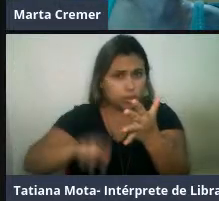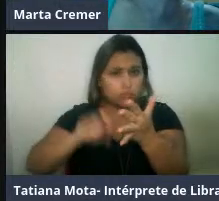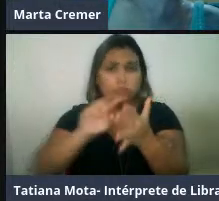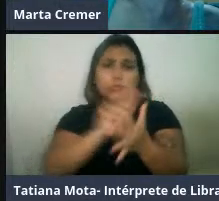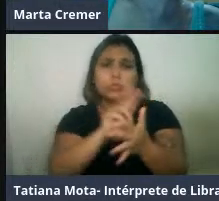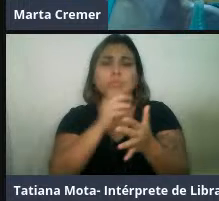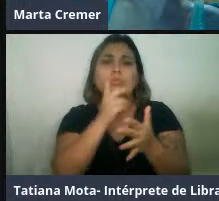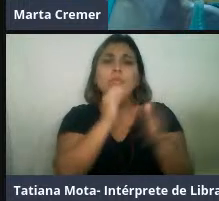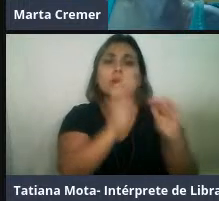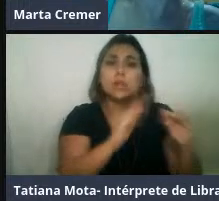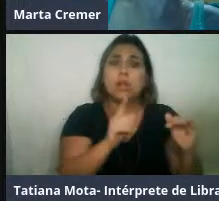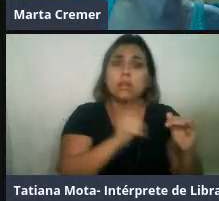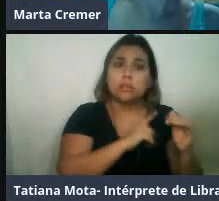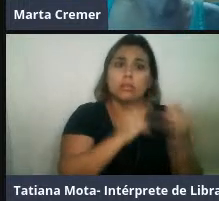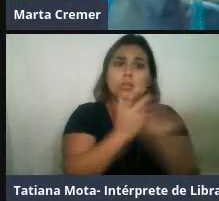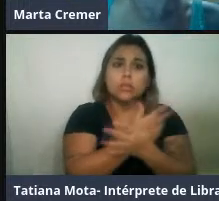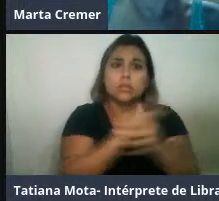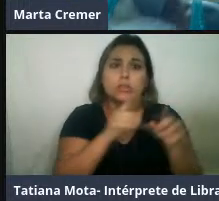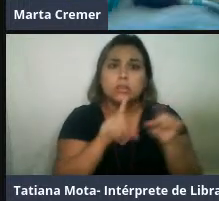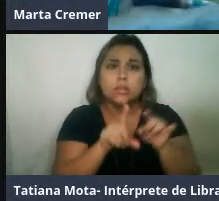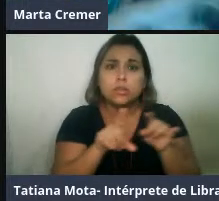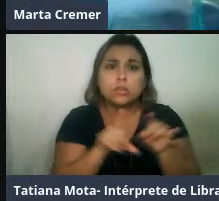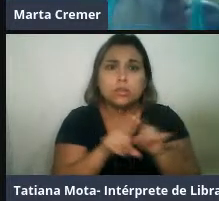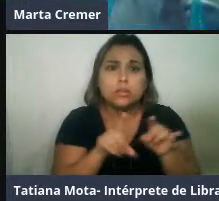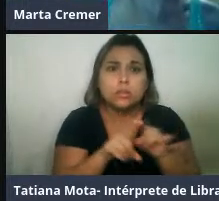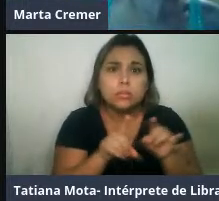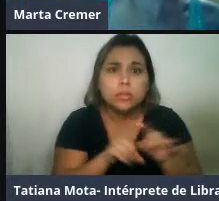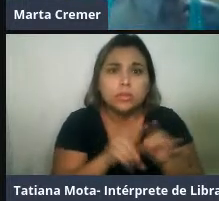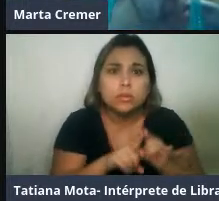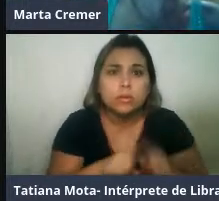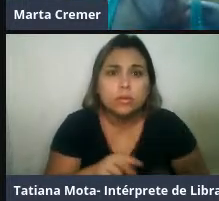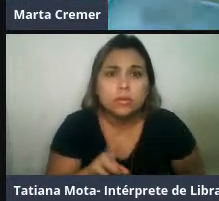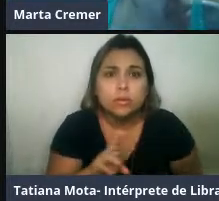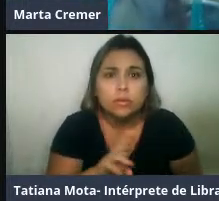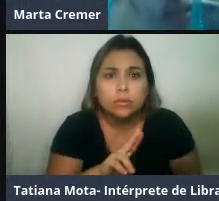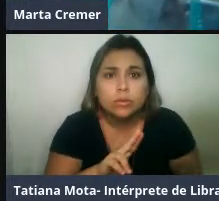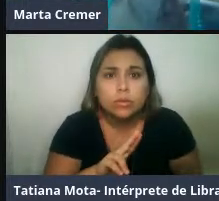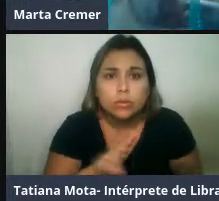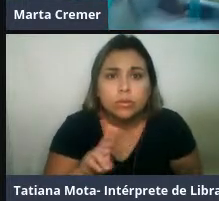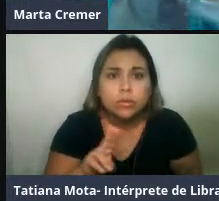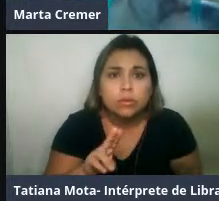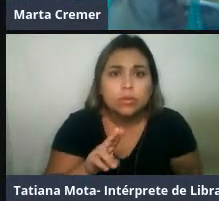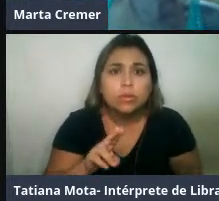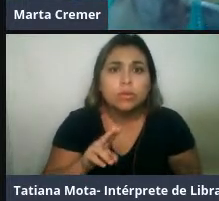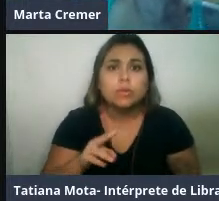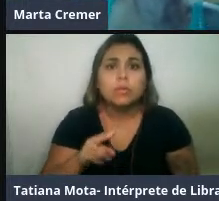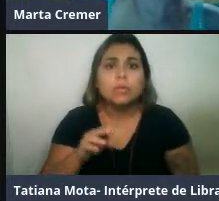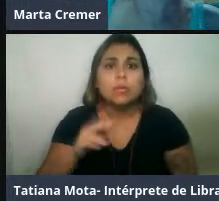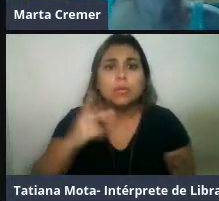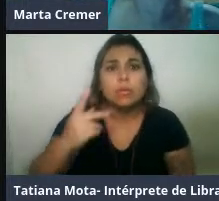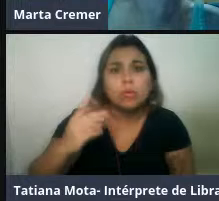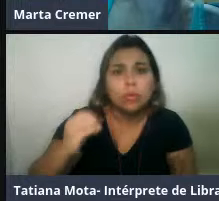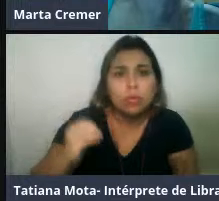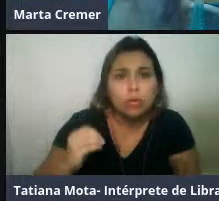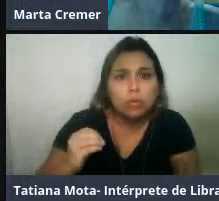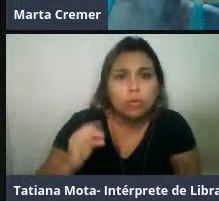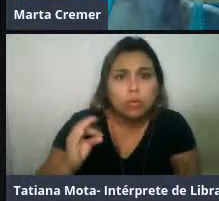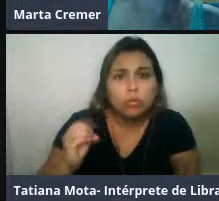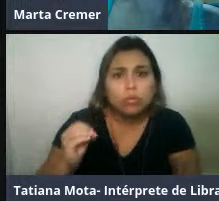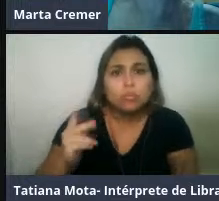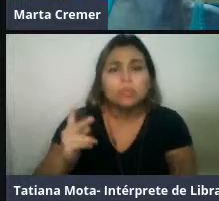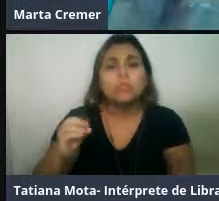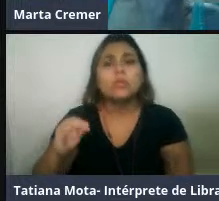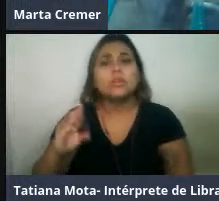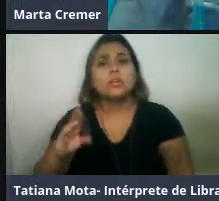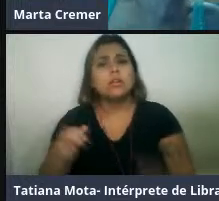região de ocorrência da Toninha, e não vou entrar em detalhes sobre como que isso aconteceu, né, isso é um capítulo